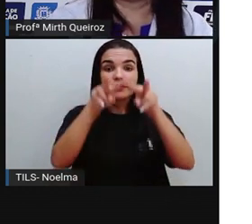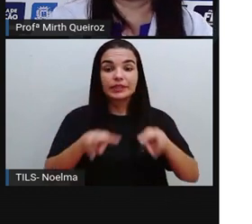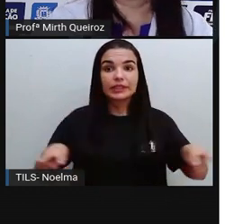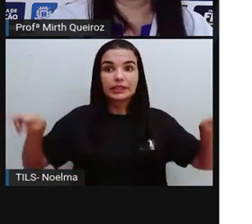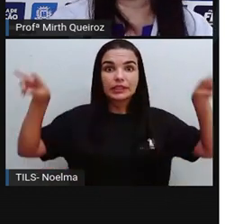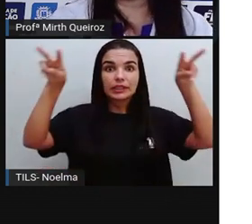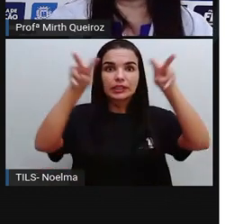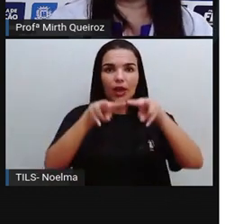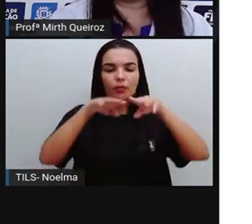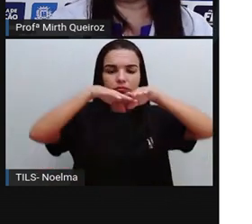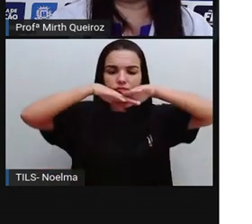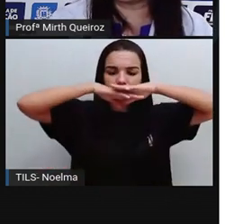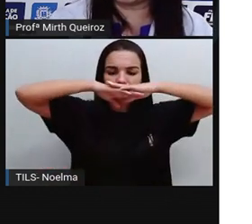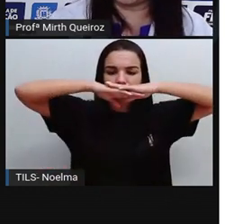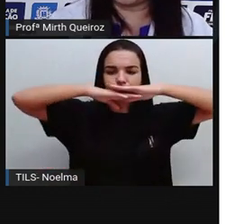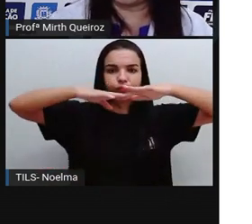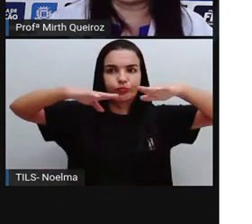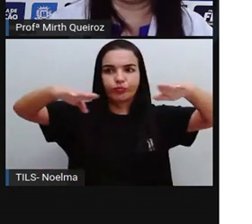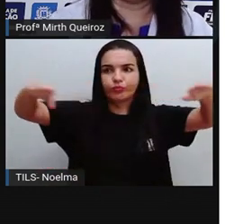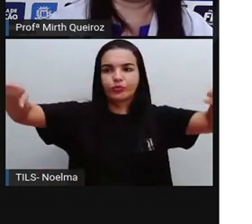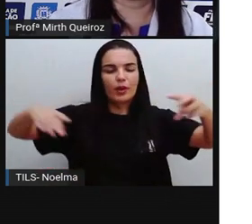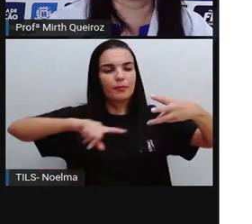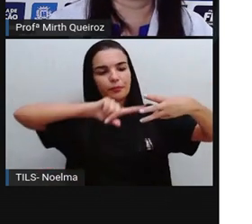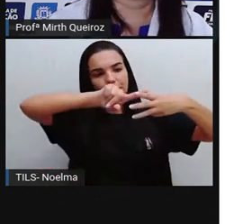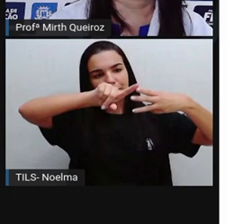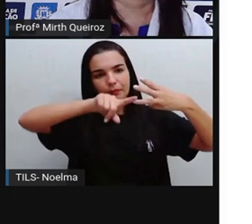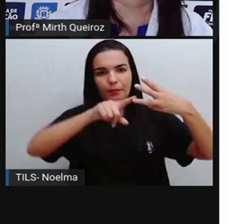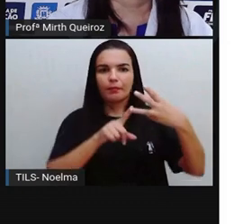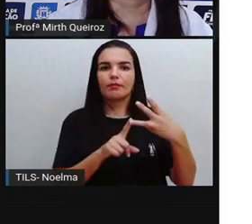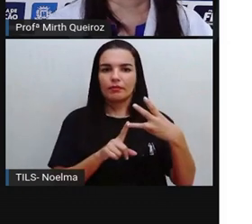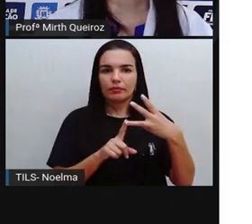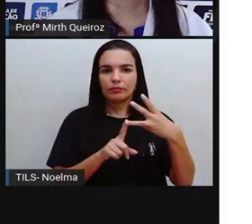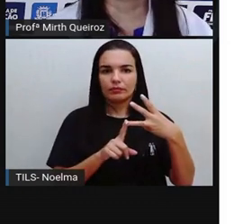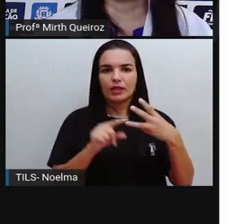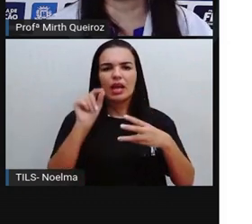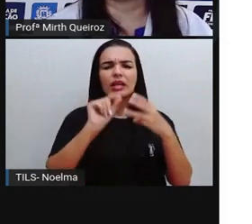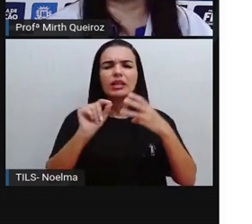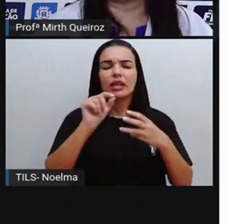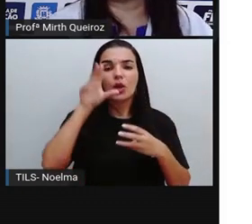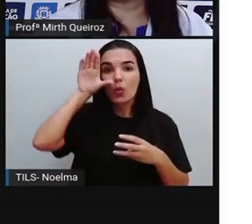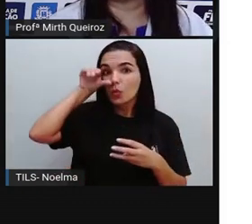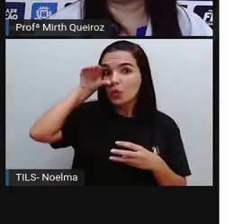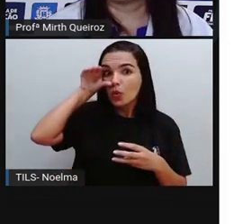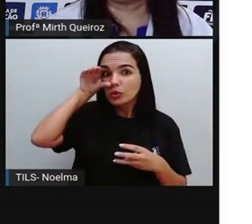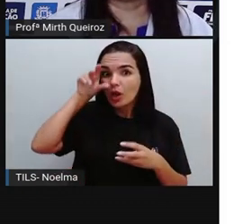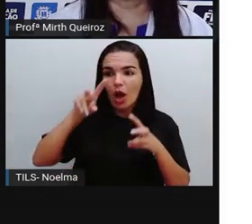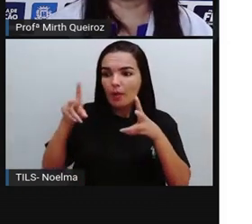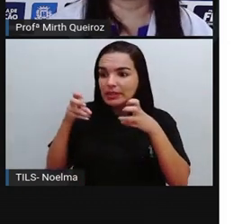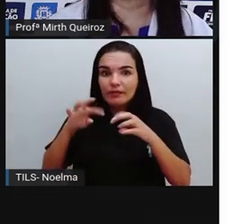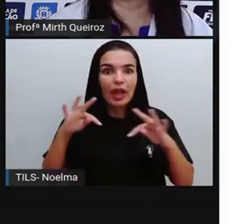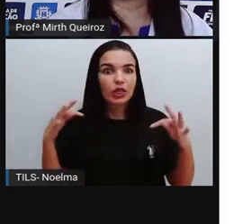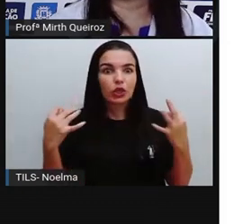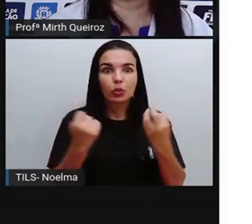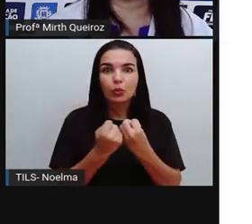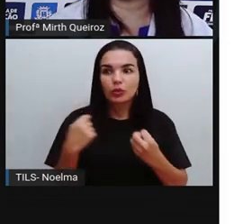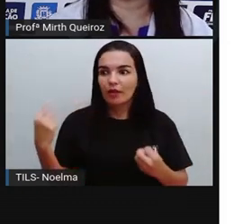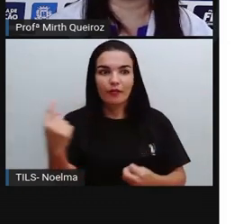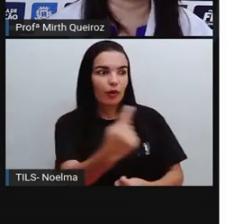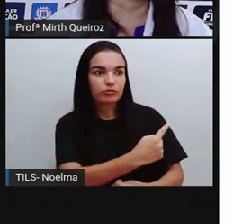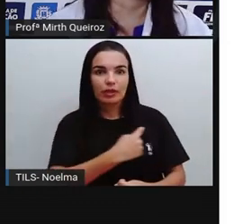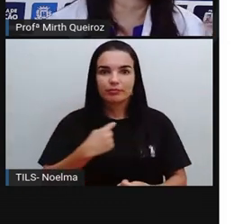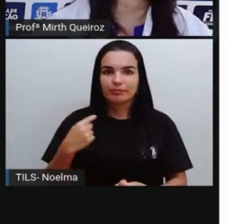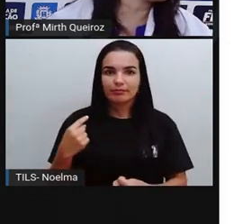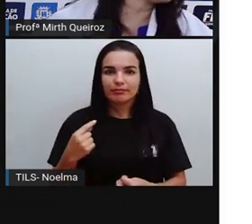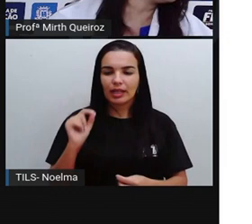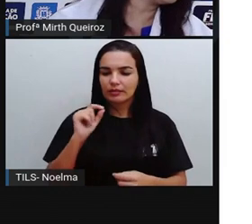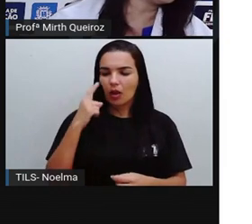sobre esses três tipos de visão. Olha só, quem é curioso, observa tudo à sua volta.